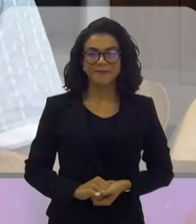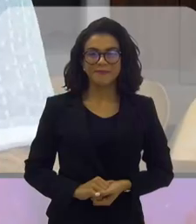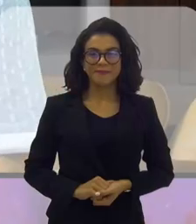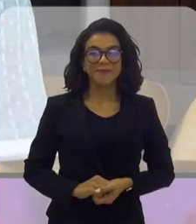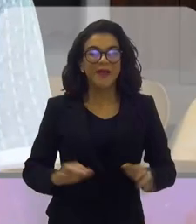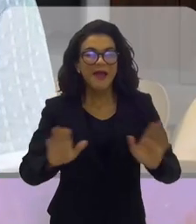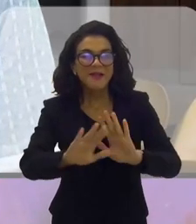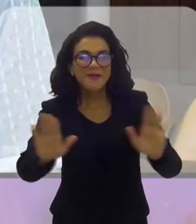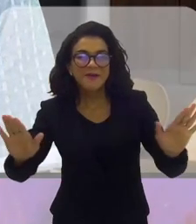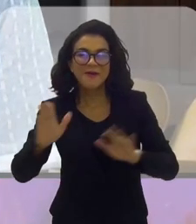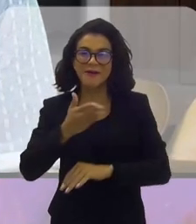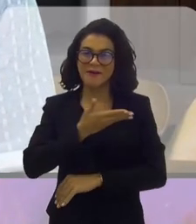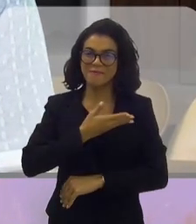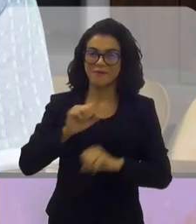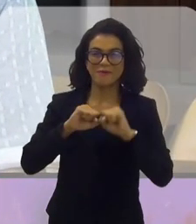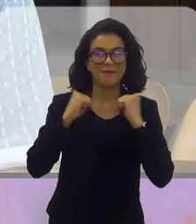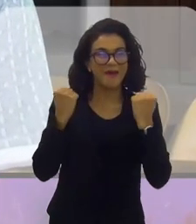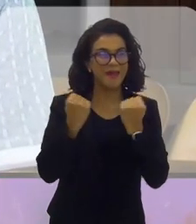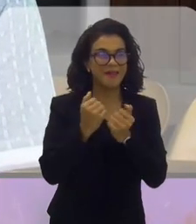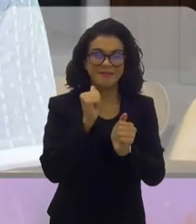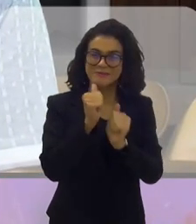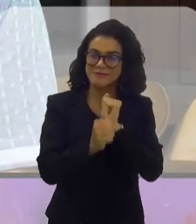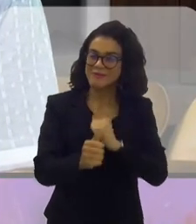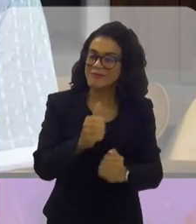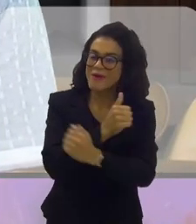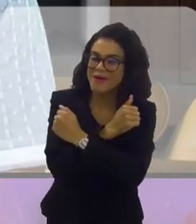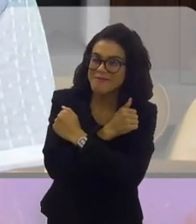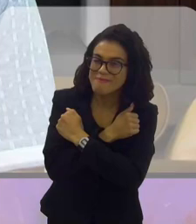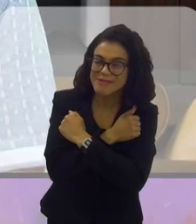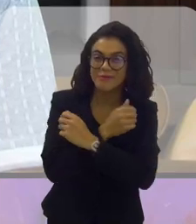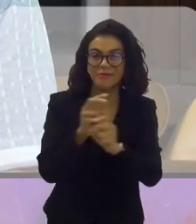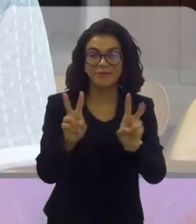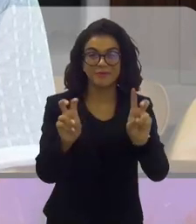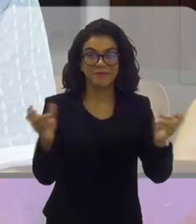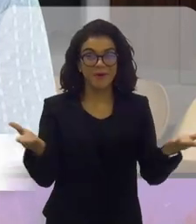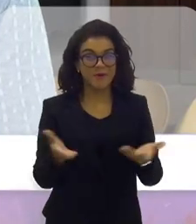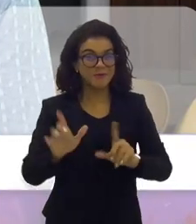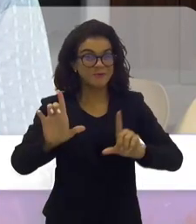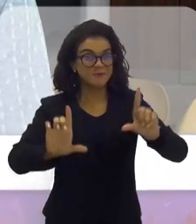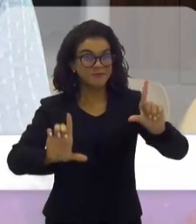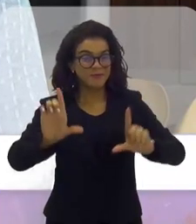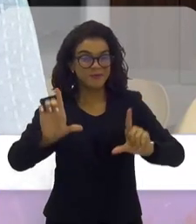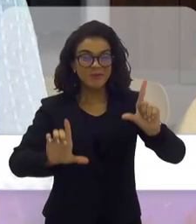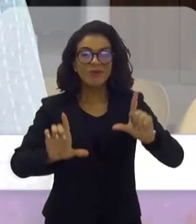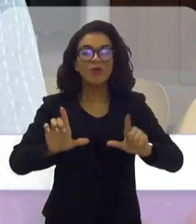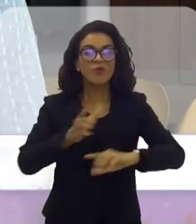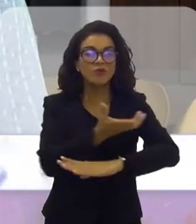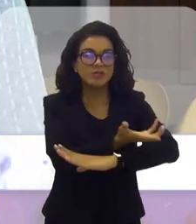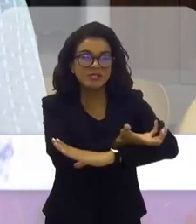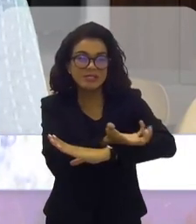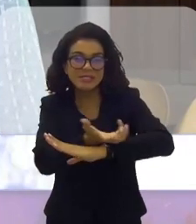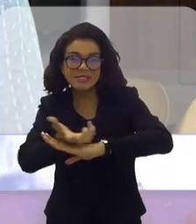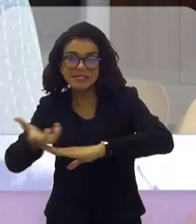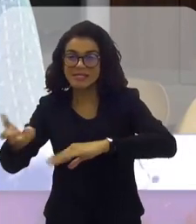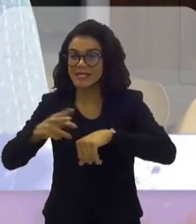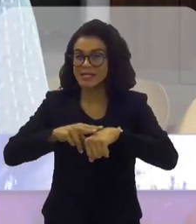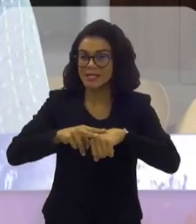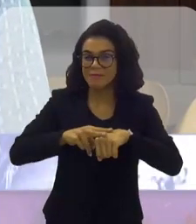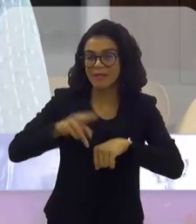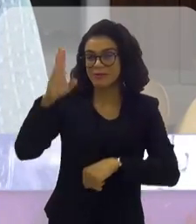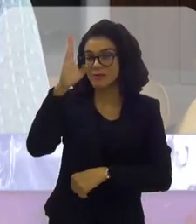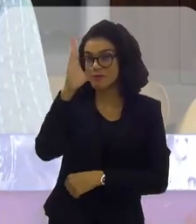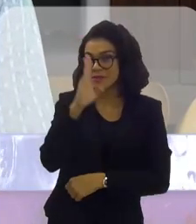Alô amigos do Arena Esportiva, aquele abraço. O tema do programa, os gramados no Brasil,